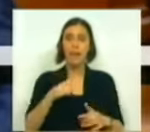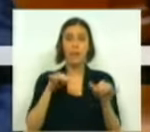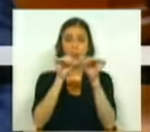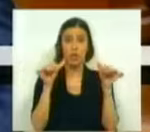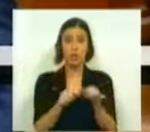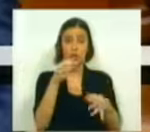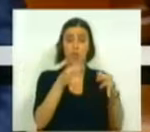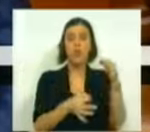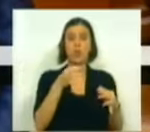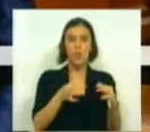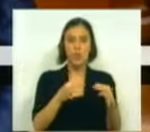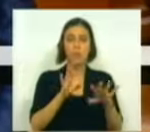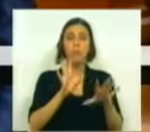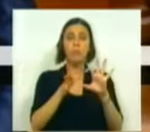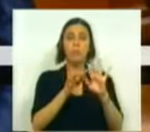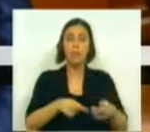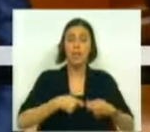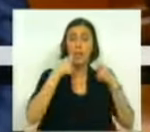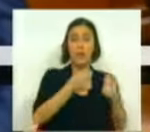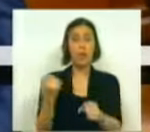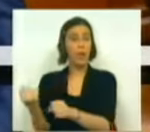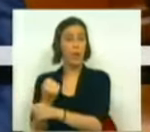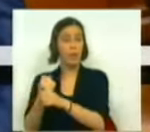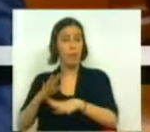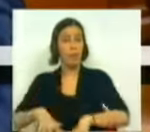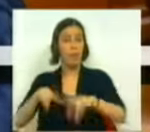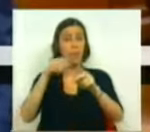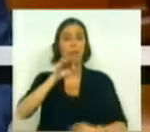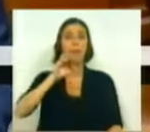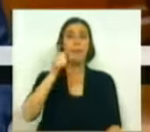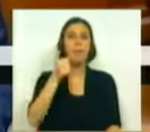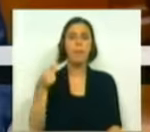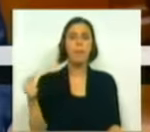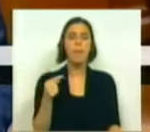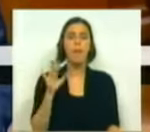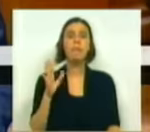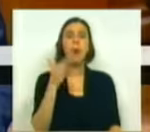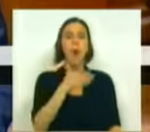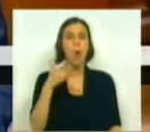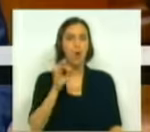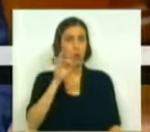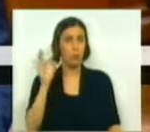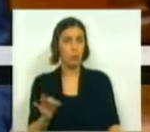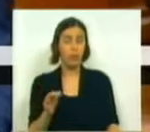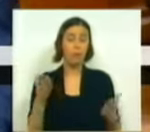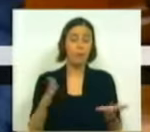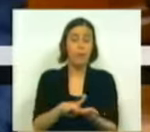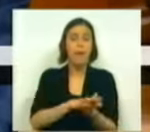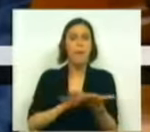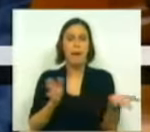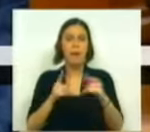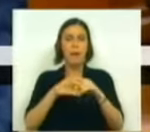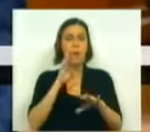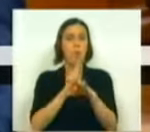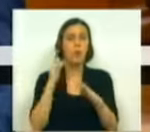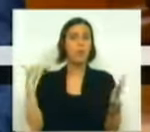nosso Sistema Judicial sobre o investimento e o emprego para o crescimento do PIB, no mínimo de 11%, tomando-se por base média